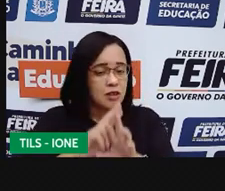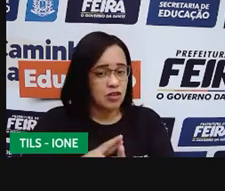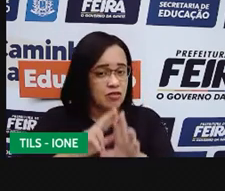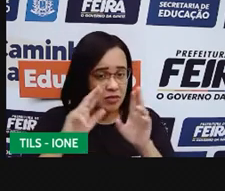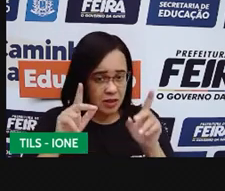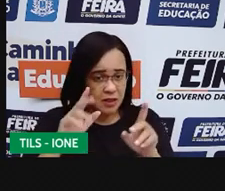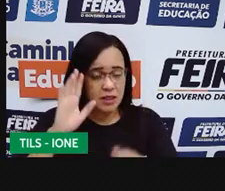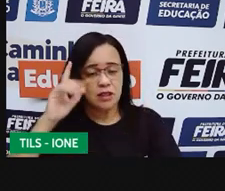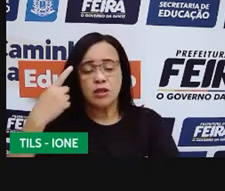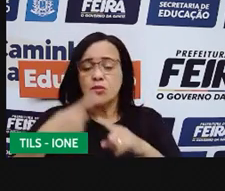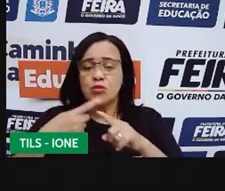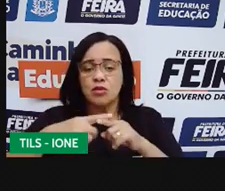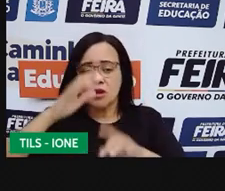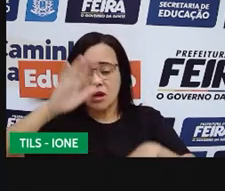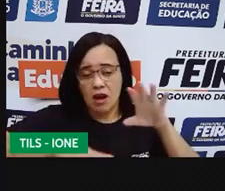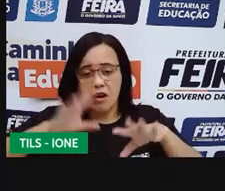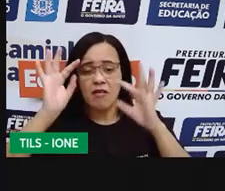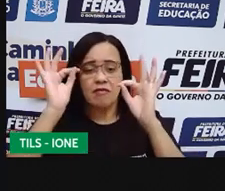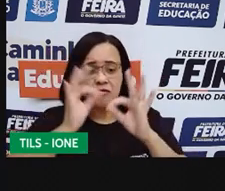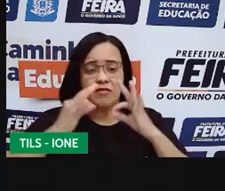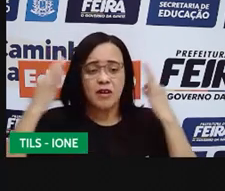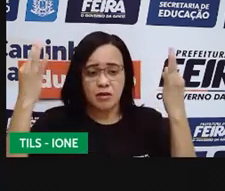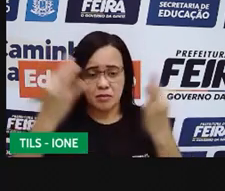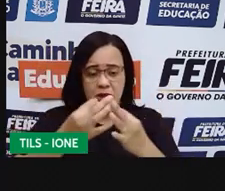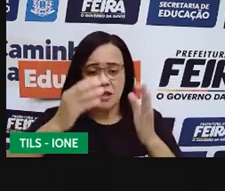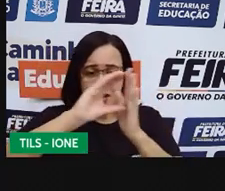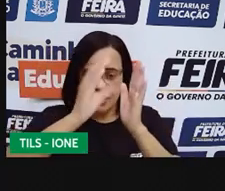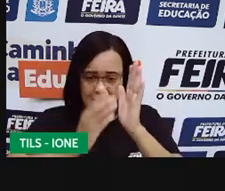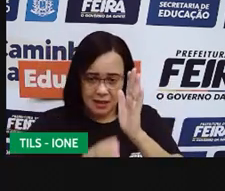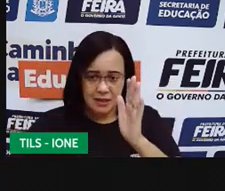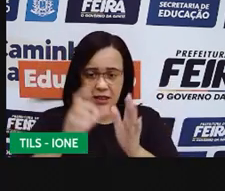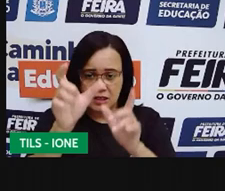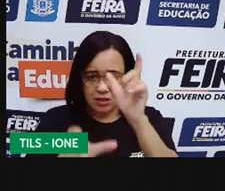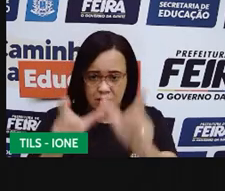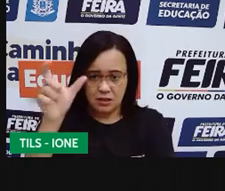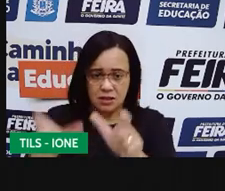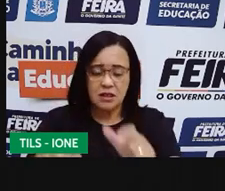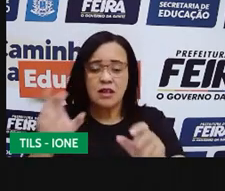vão ter as mesmas características físicas.